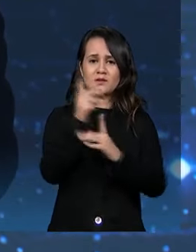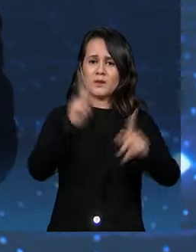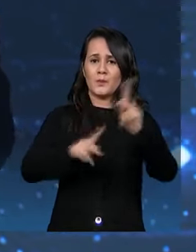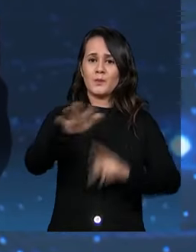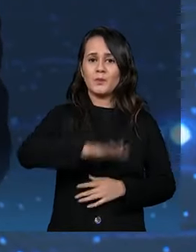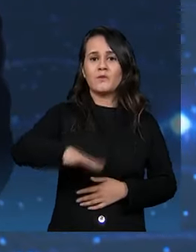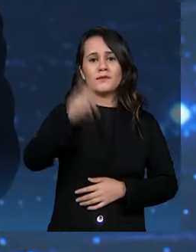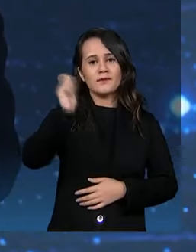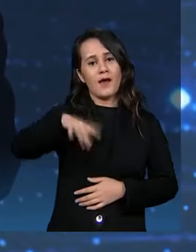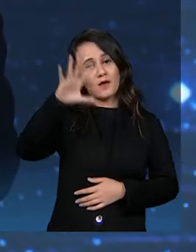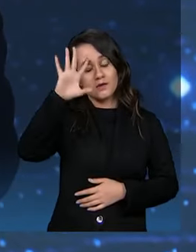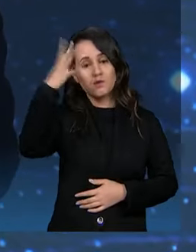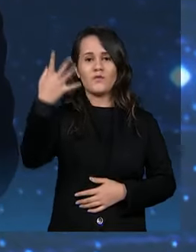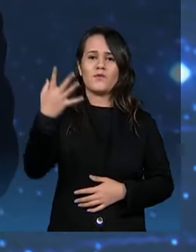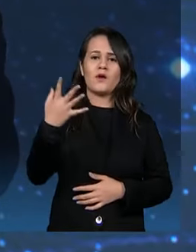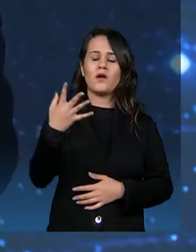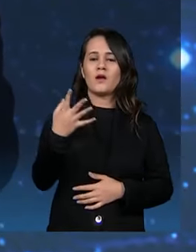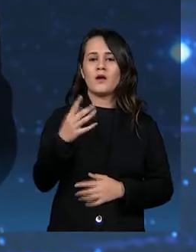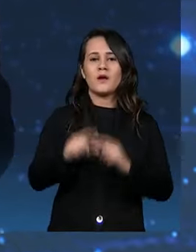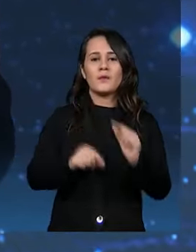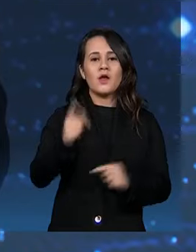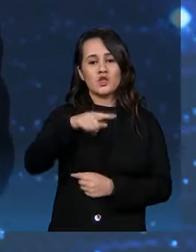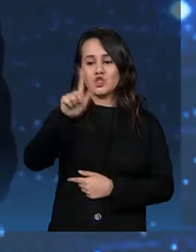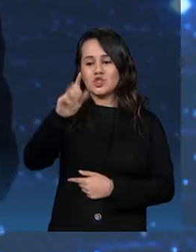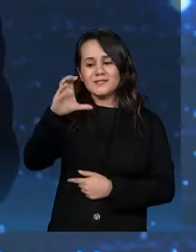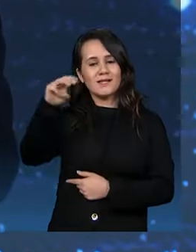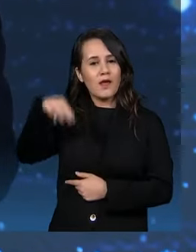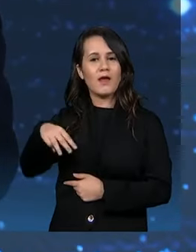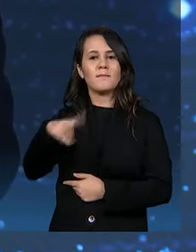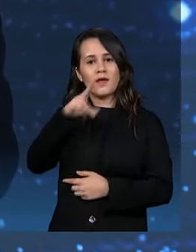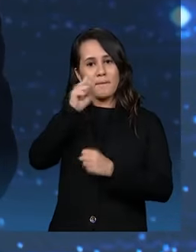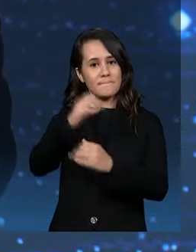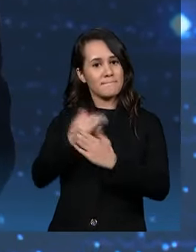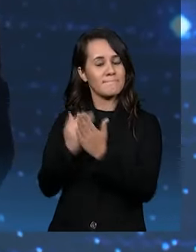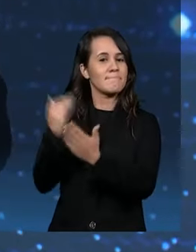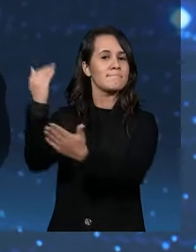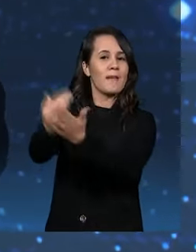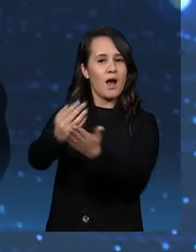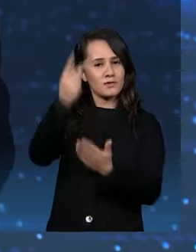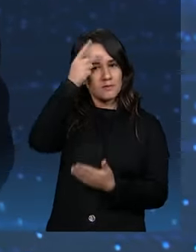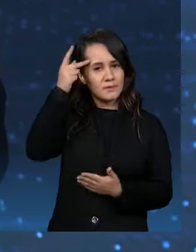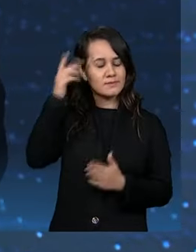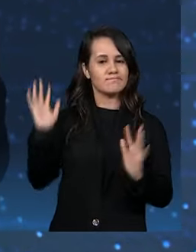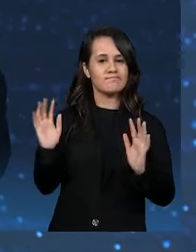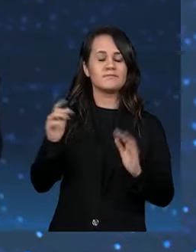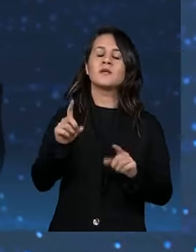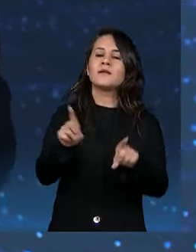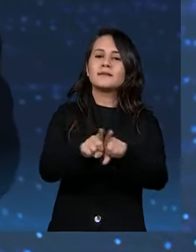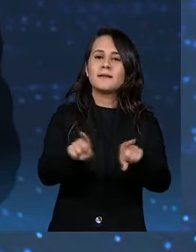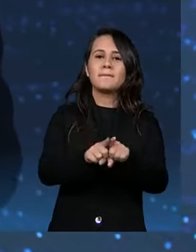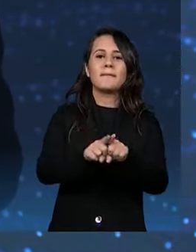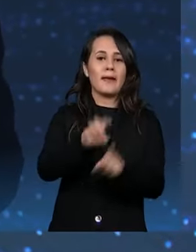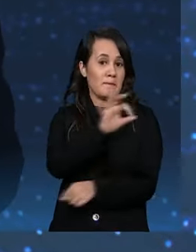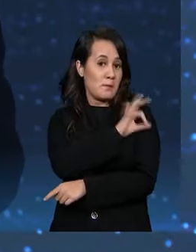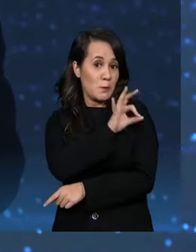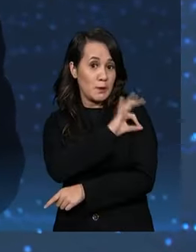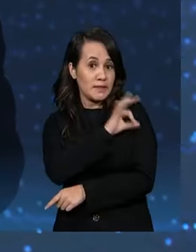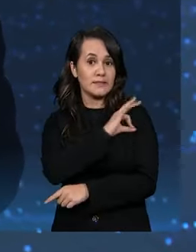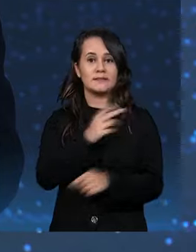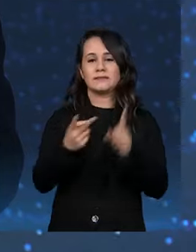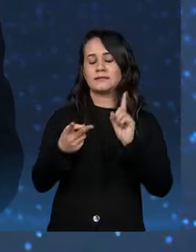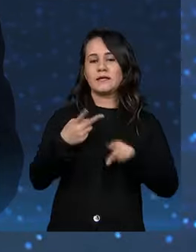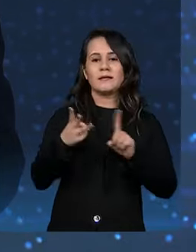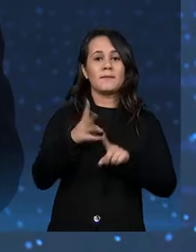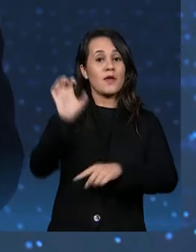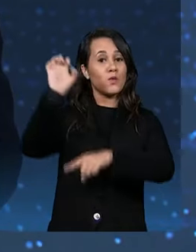você resolve com o reforço da nossa GCM, você resolve com o auxílio das polícias regulares, com o